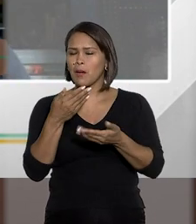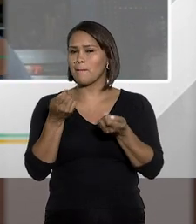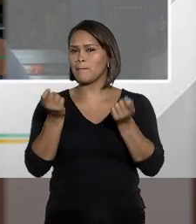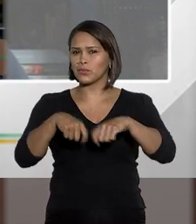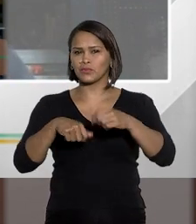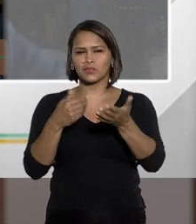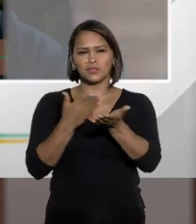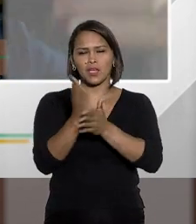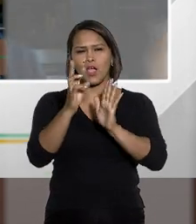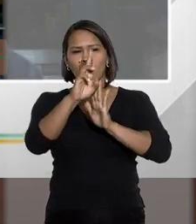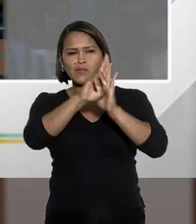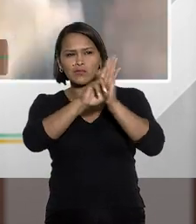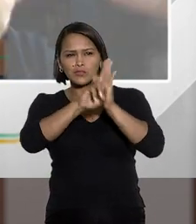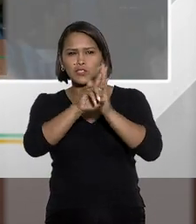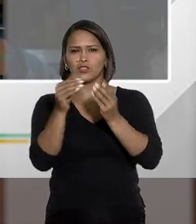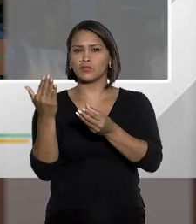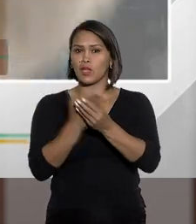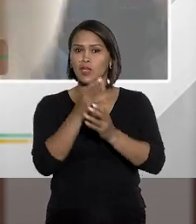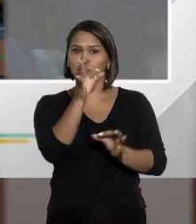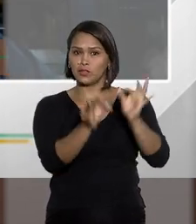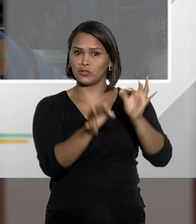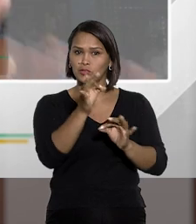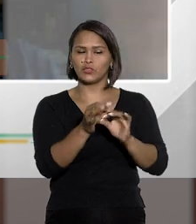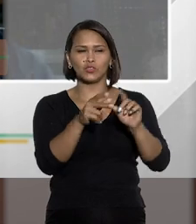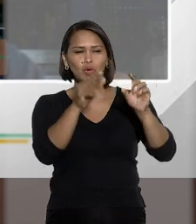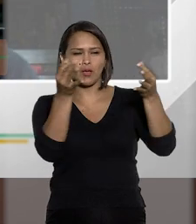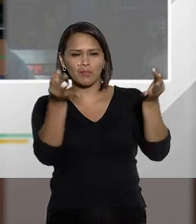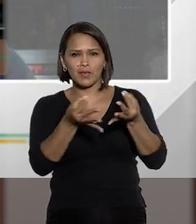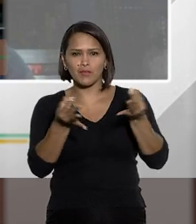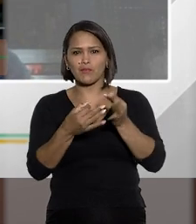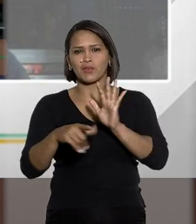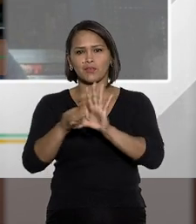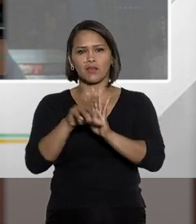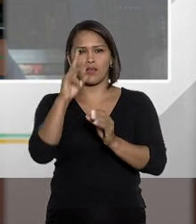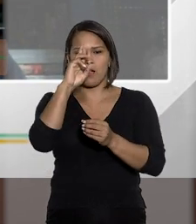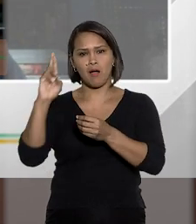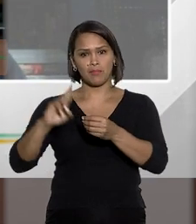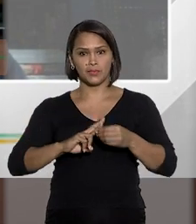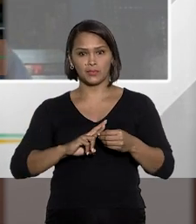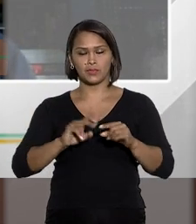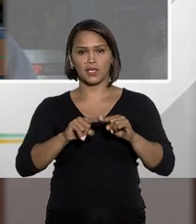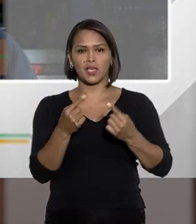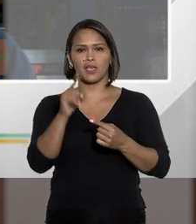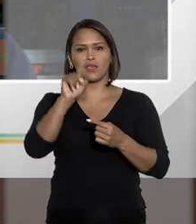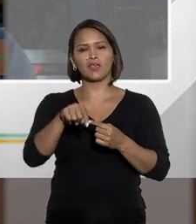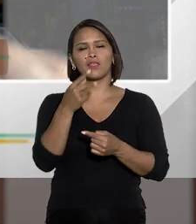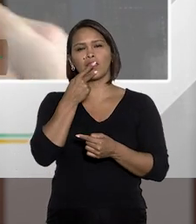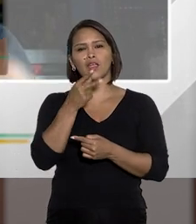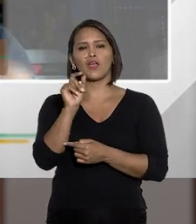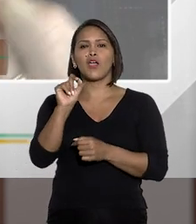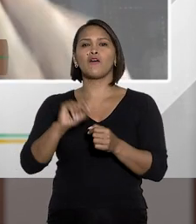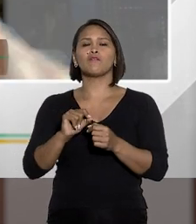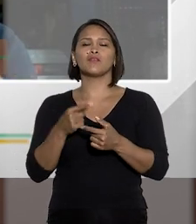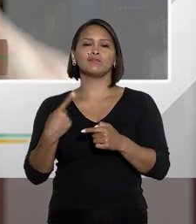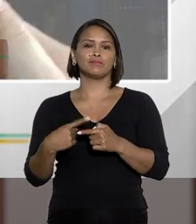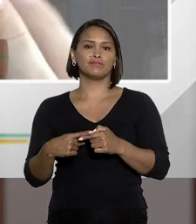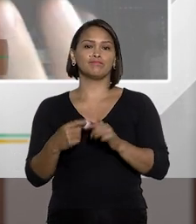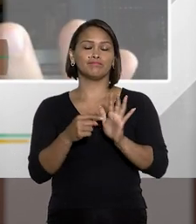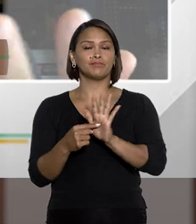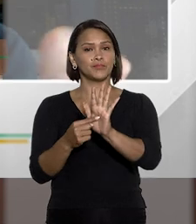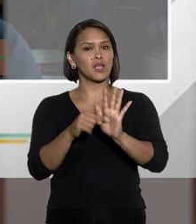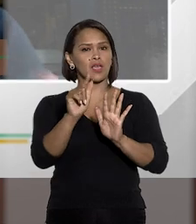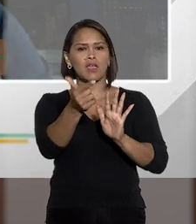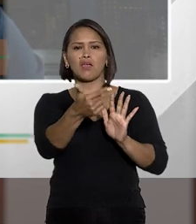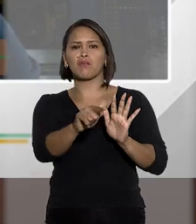permitir com que eles investiguem, processem e julguem corretamente a lei de abuso de autoridade. Então eu falo